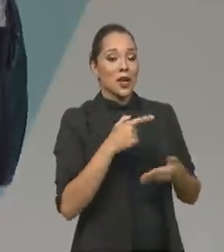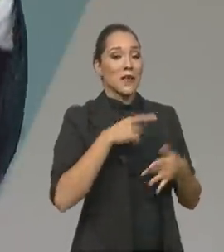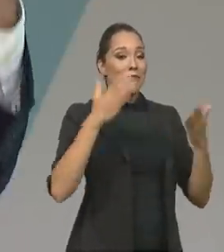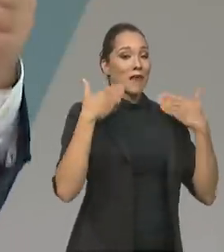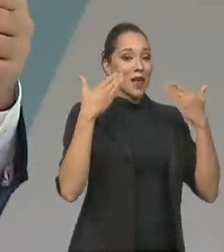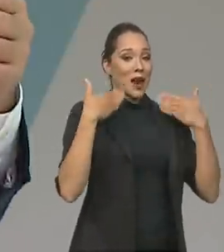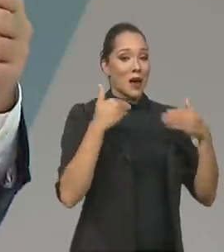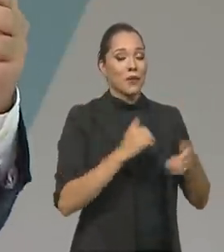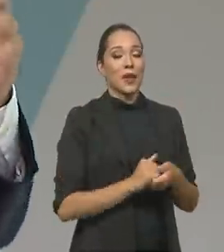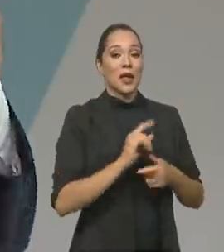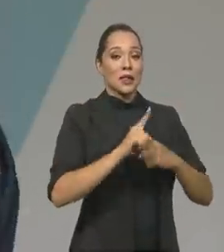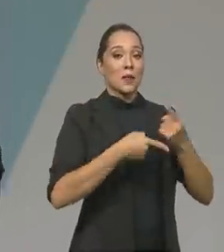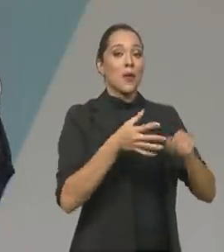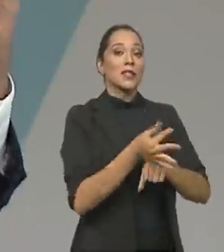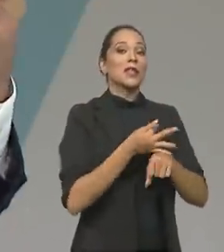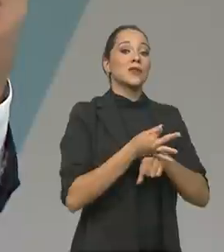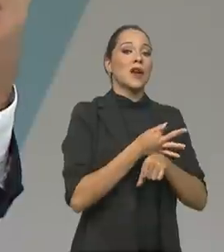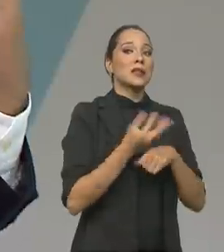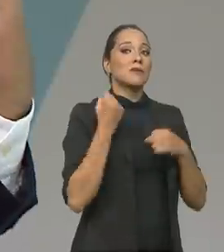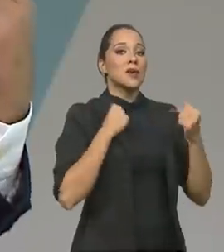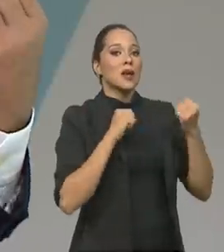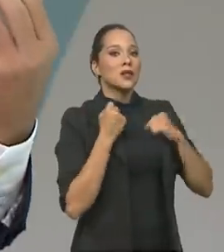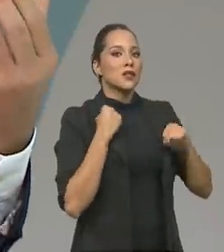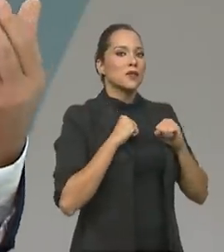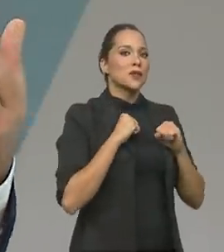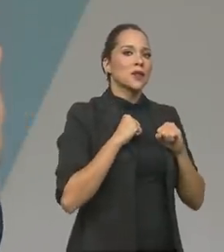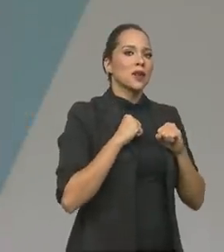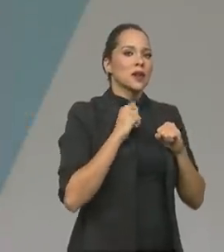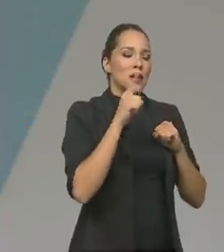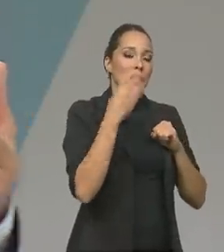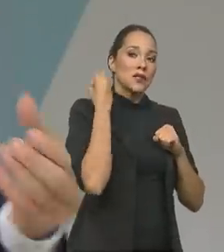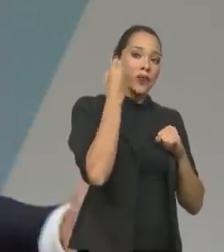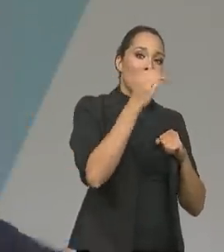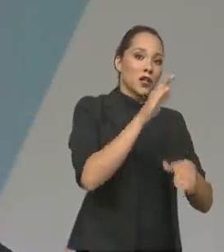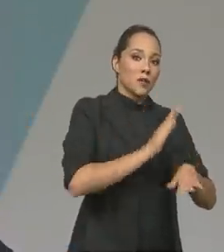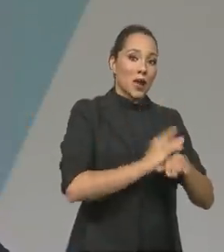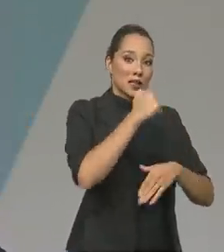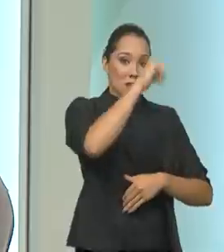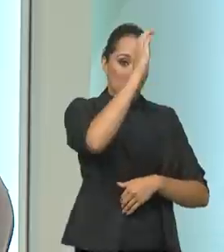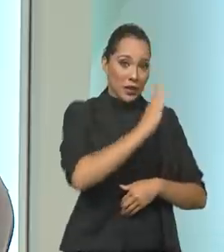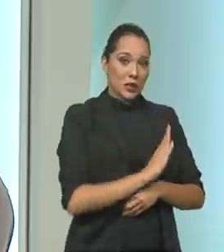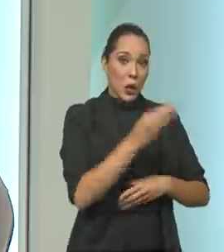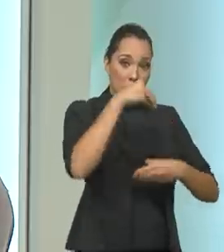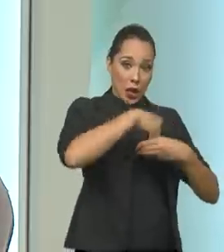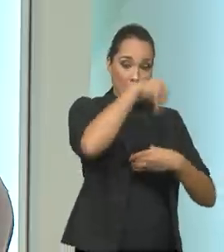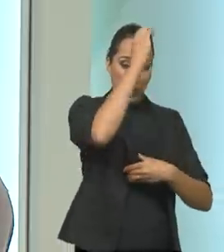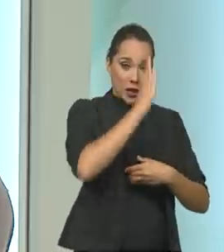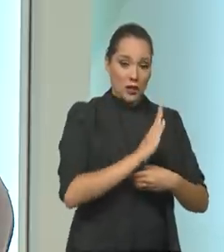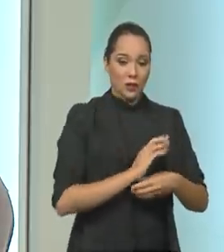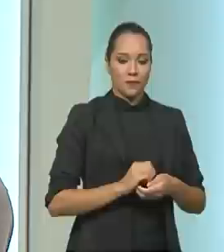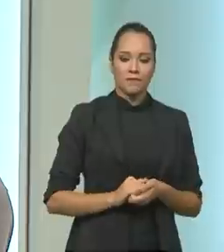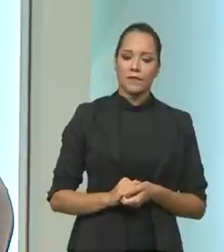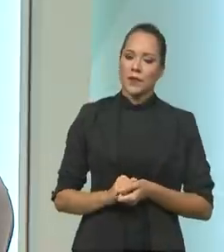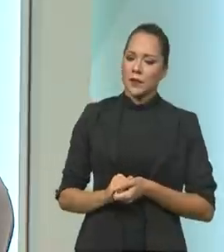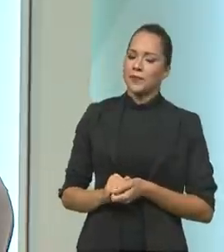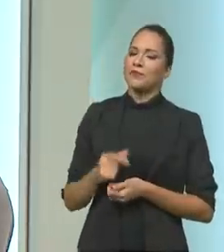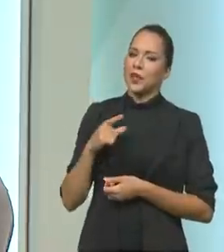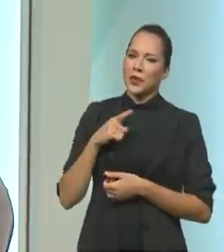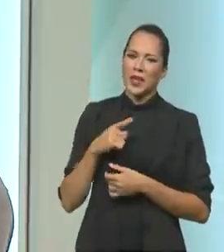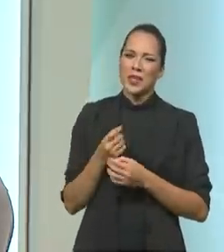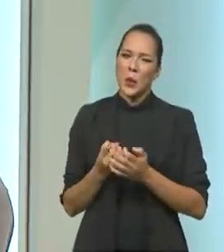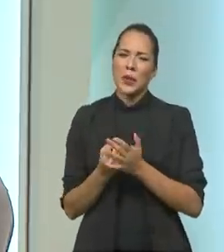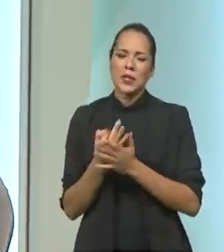verão e depois as férias. A expectativa é que os brasileiros viajem mais para o Brasil, dentro do Brasil? Nós temos uma demanda